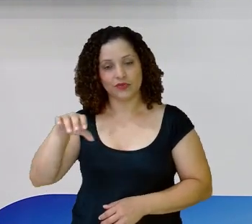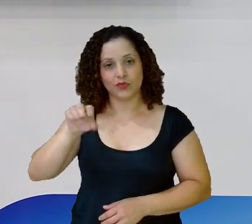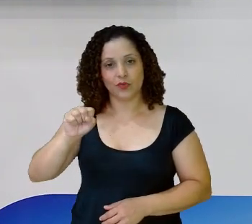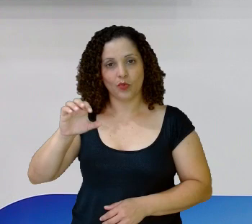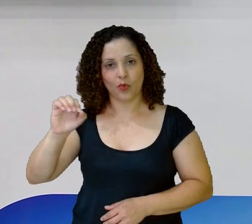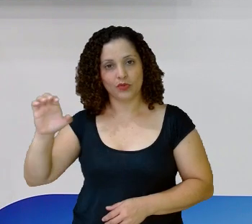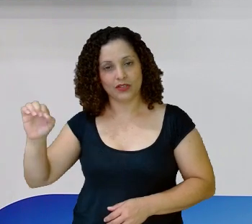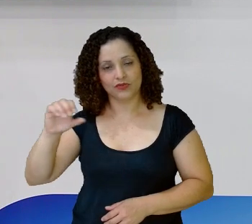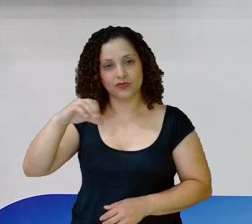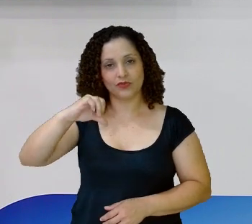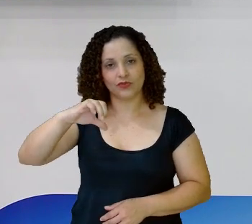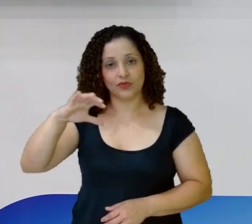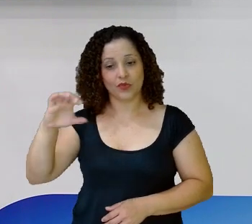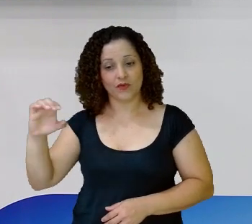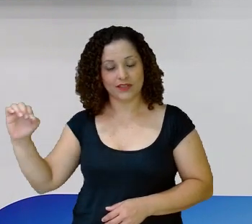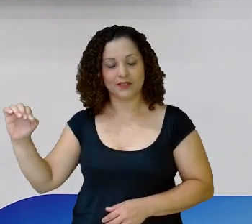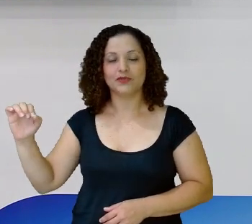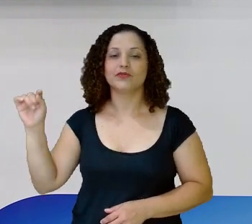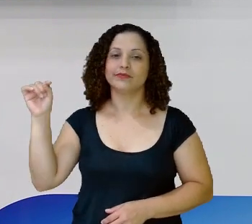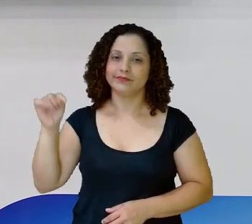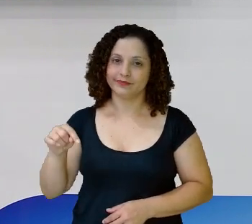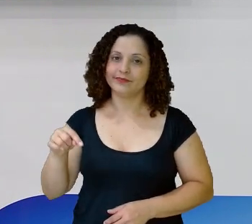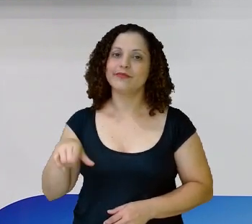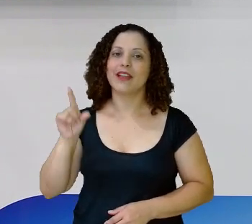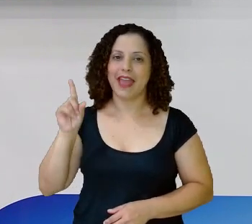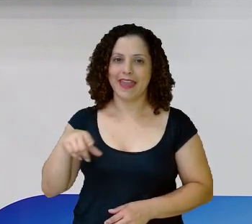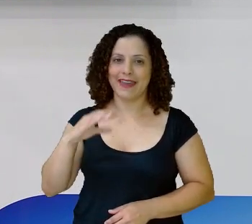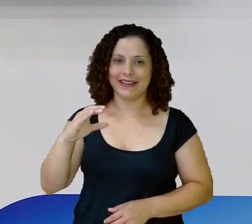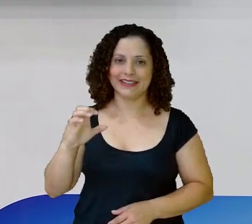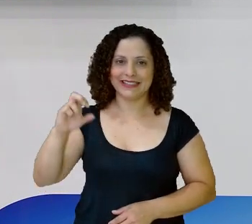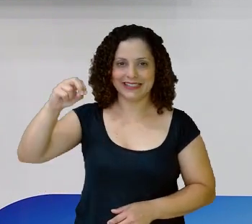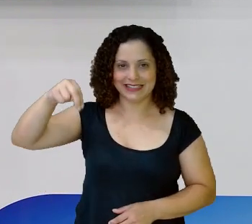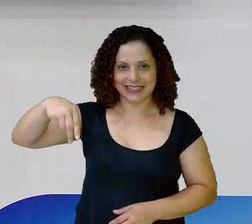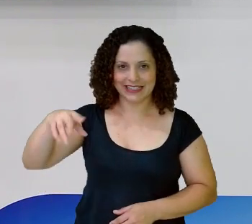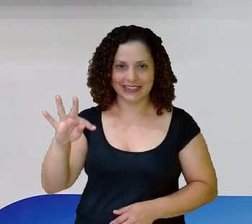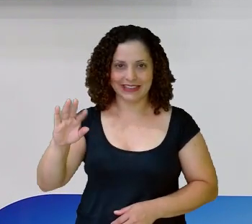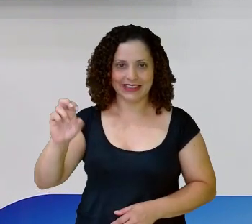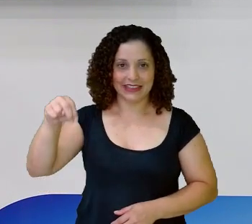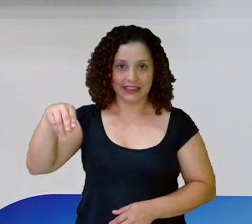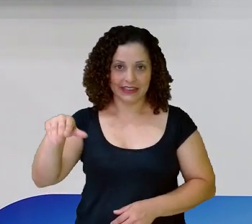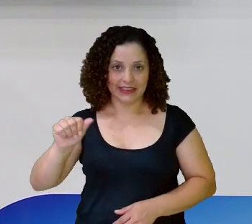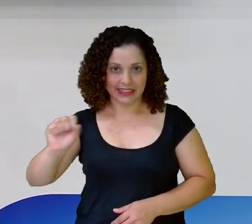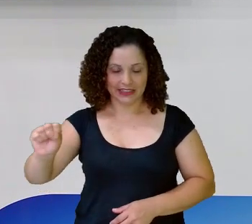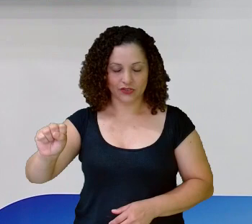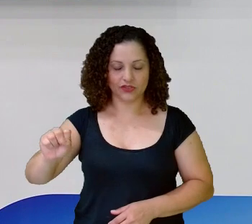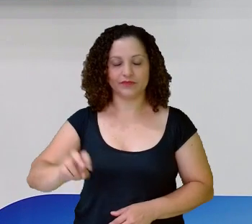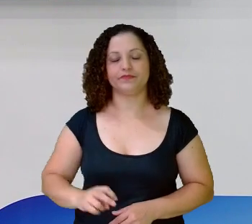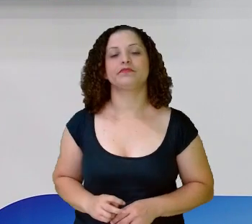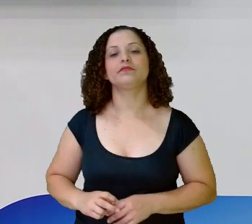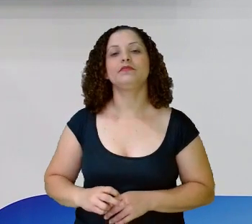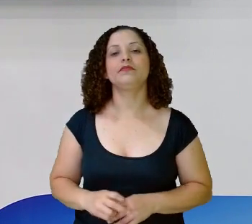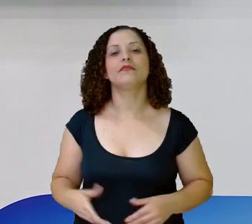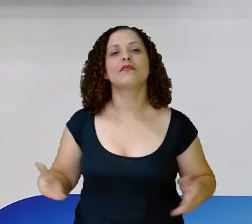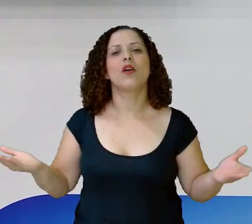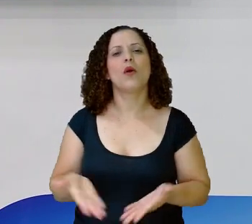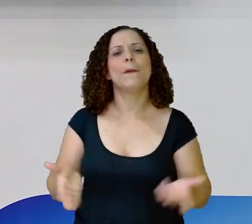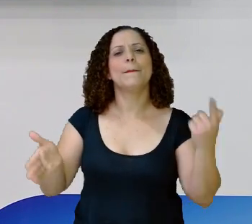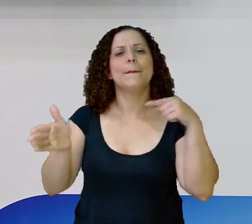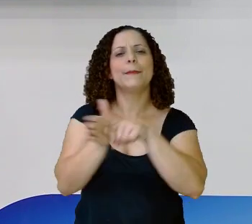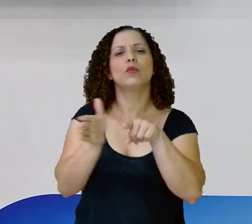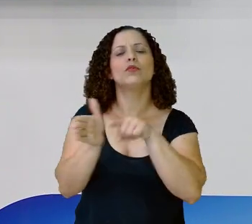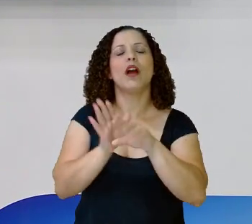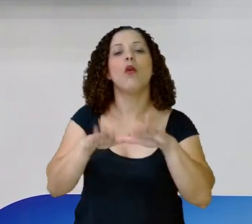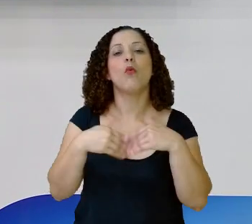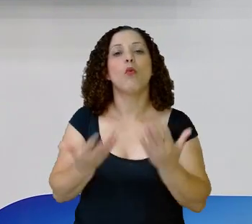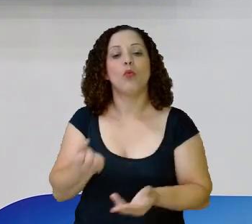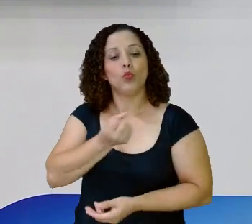900 Essas são as centenas Aí eu perguntei ali anteriormente Qual é a centena que o